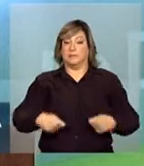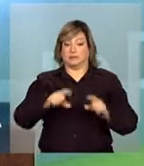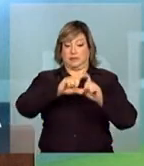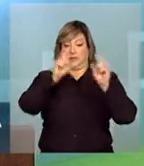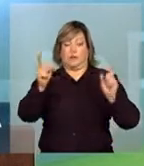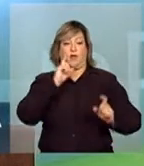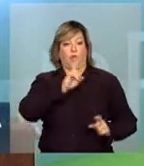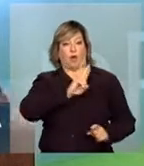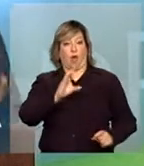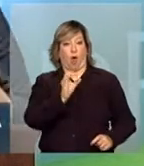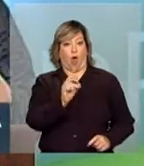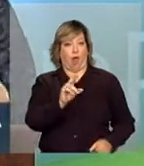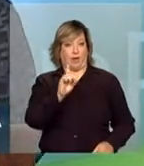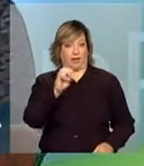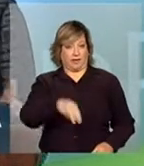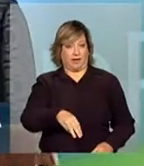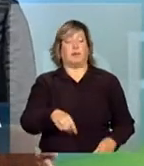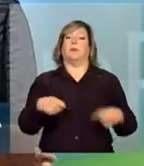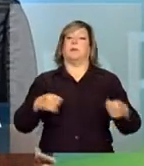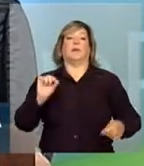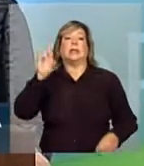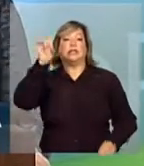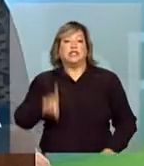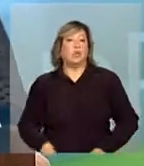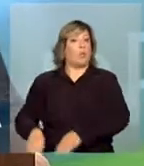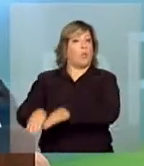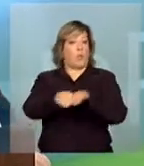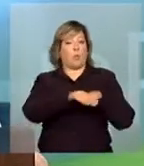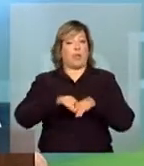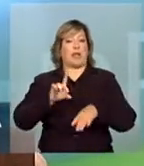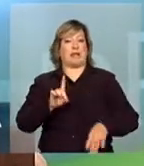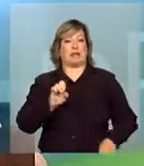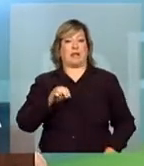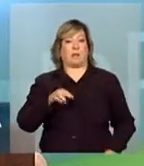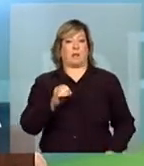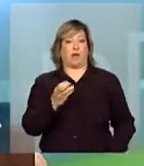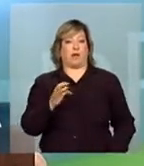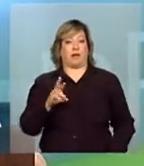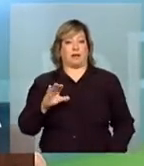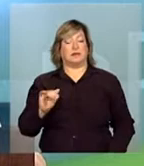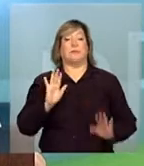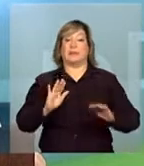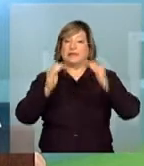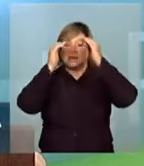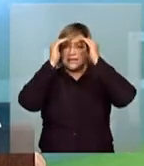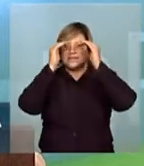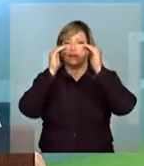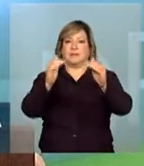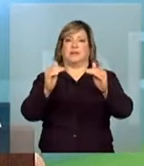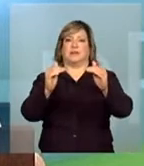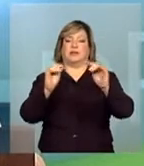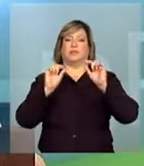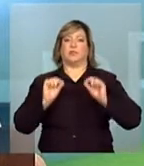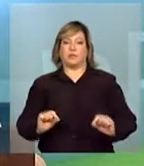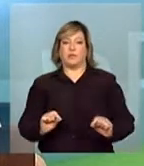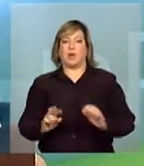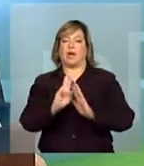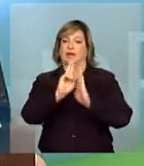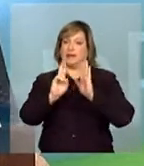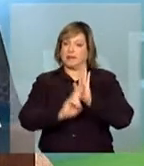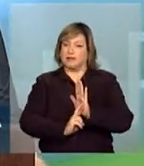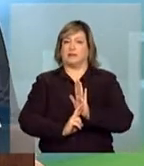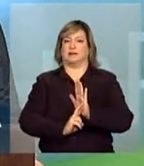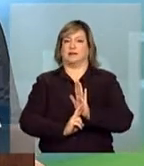significa democracia, mas significa respeito às condições